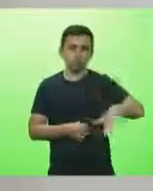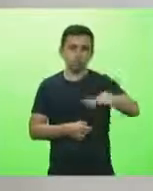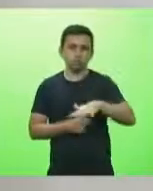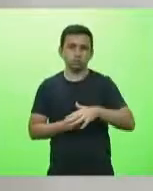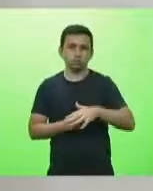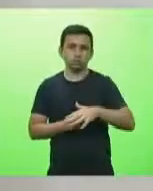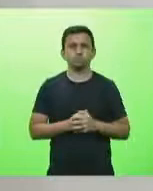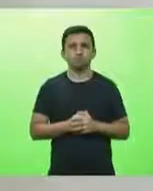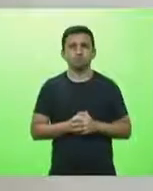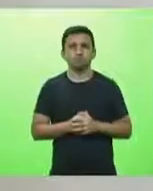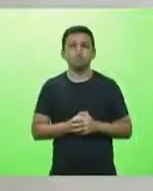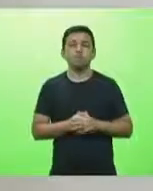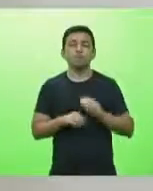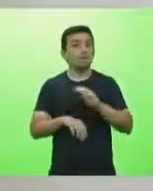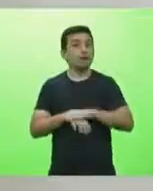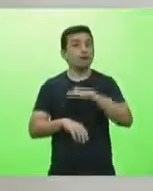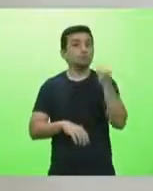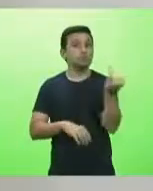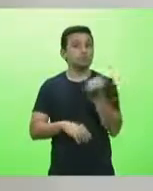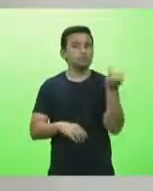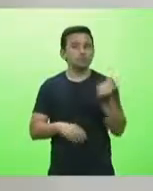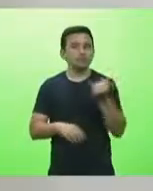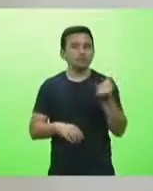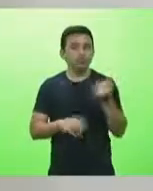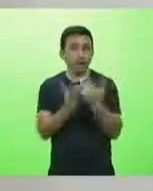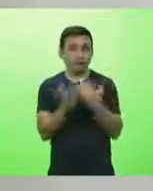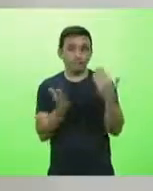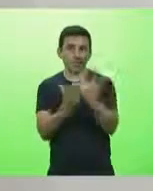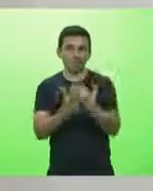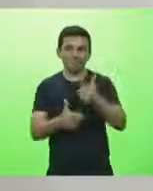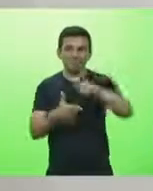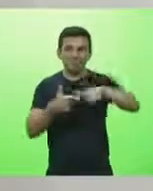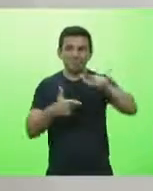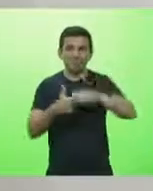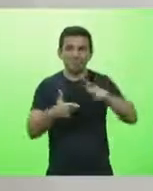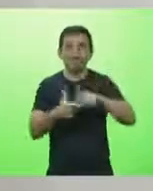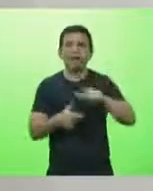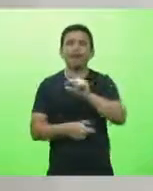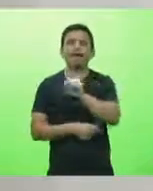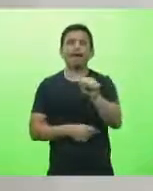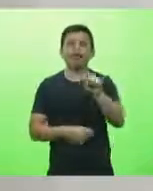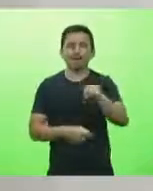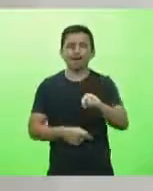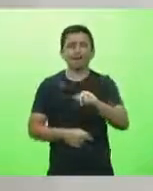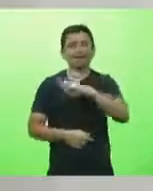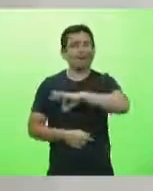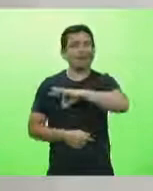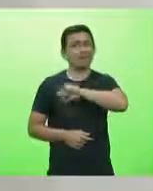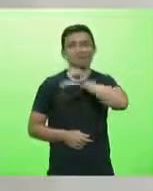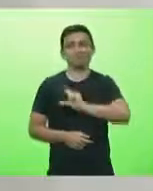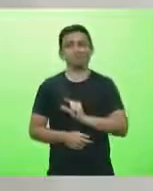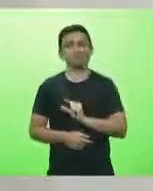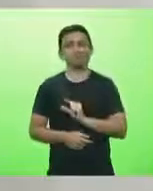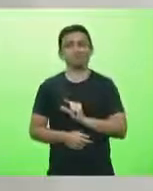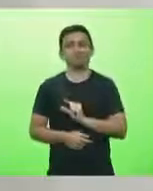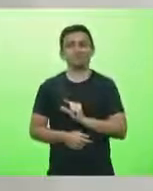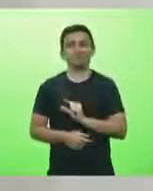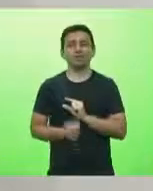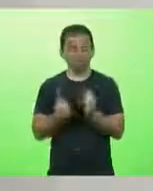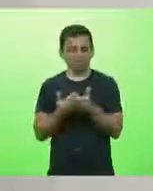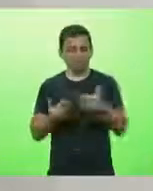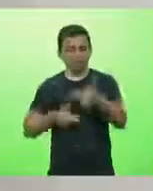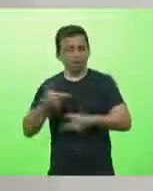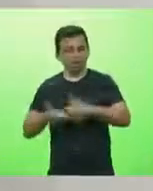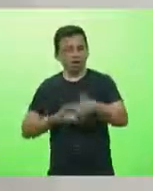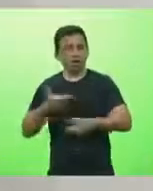E olha, isso aqui é muito importante, os mais afetados geralmente são aqueles que ganham menos, ou seja, aquele trabalhador que